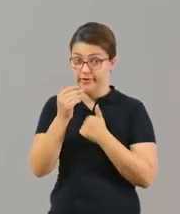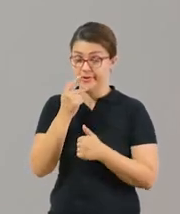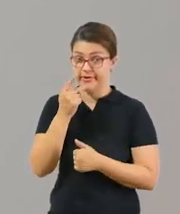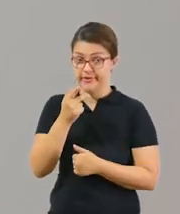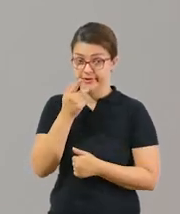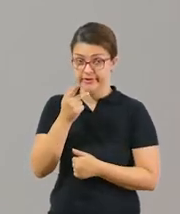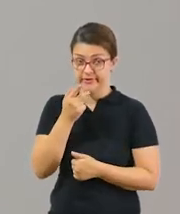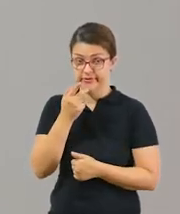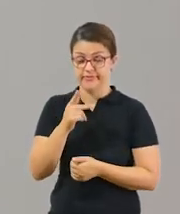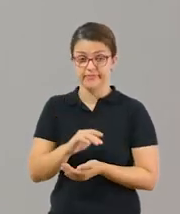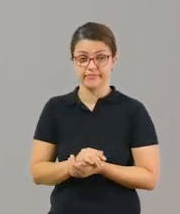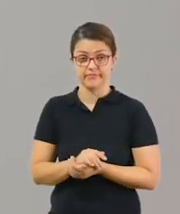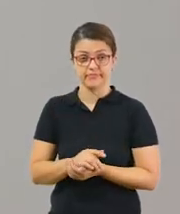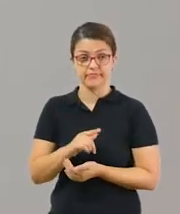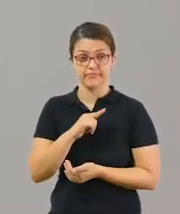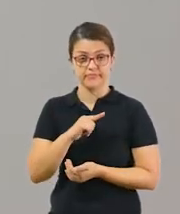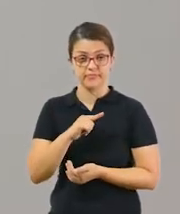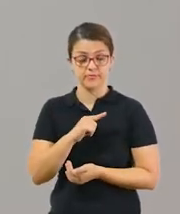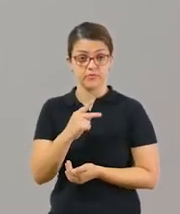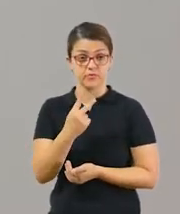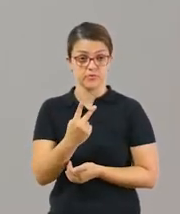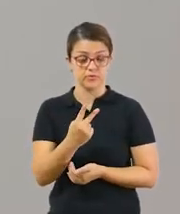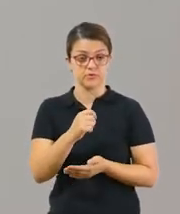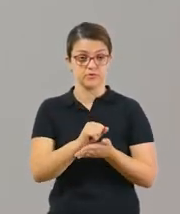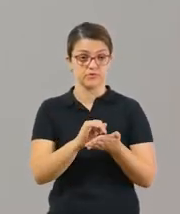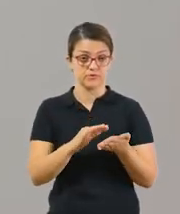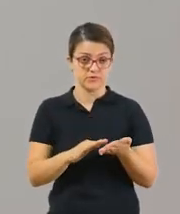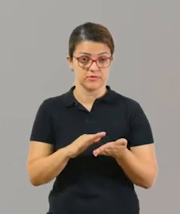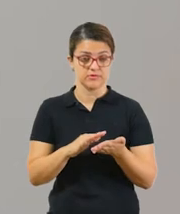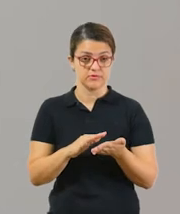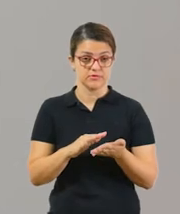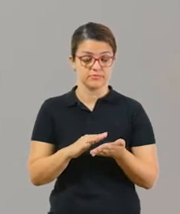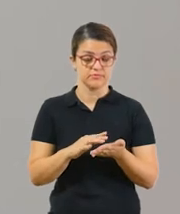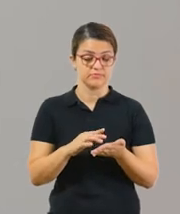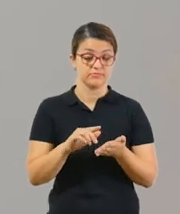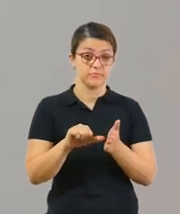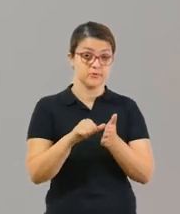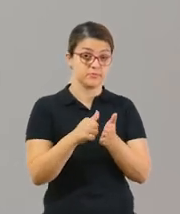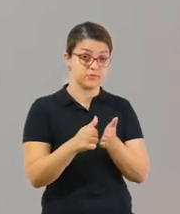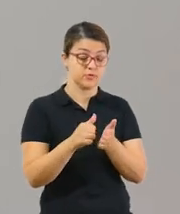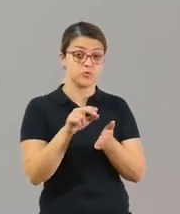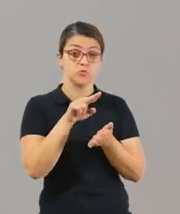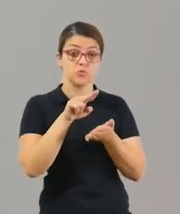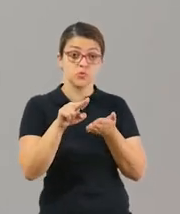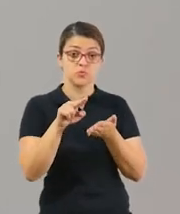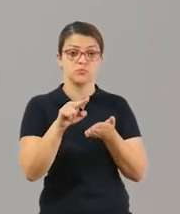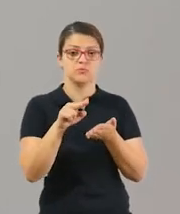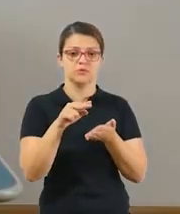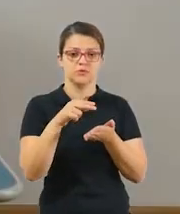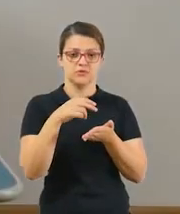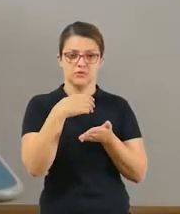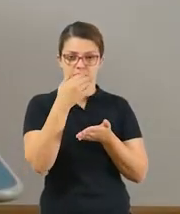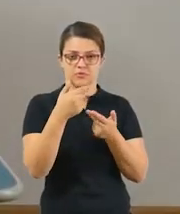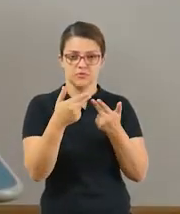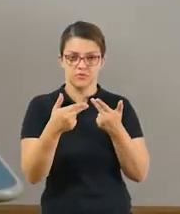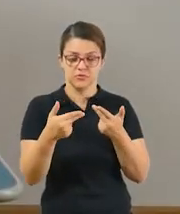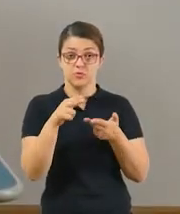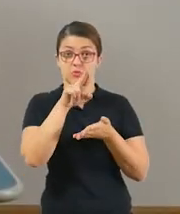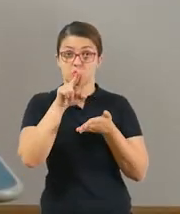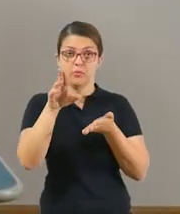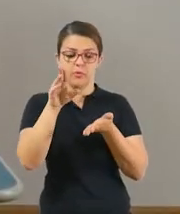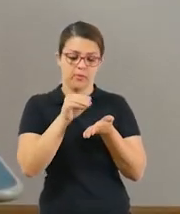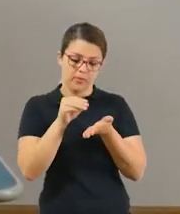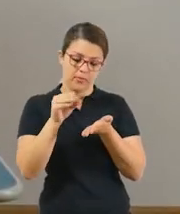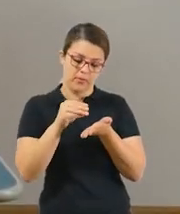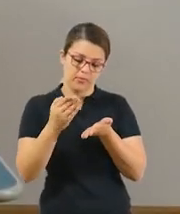Fruits e, depois, nós temos duas atividades. A primeira, vocês vão copiar o nome das frutas no seu caderno e, a segunda,